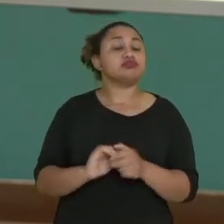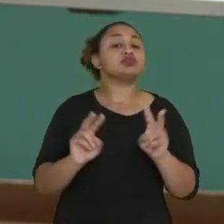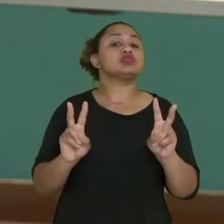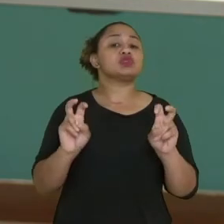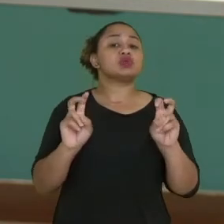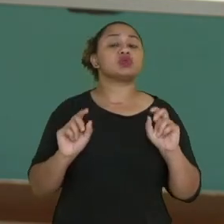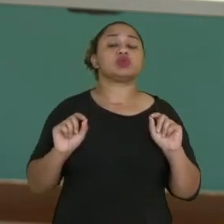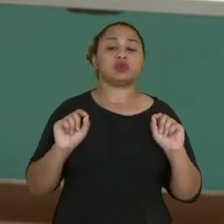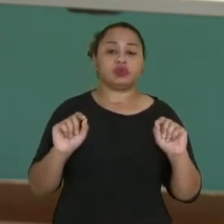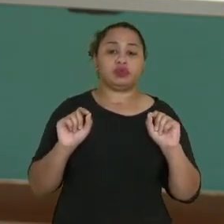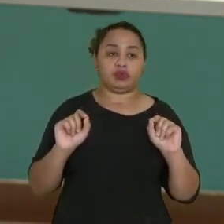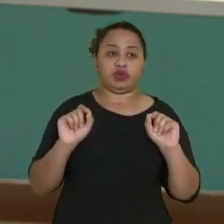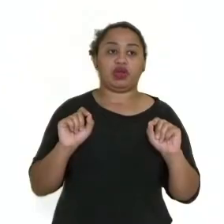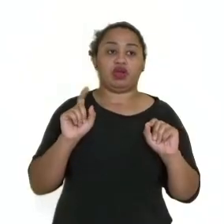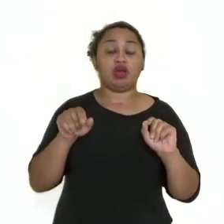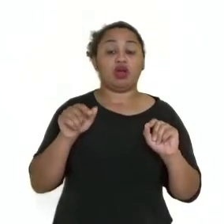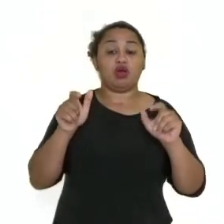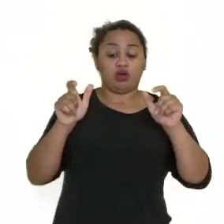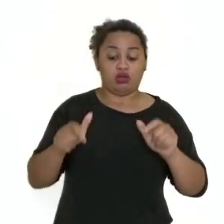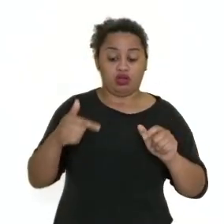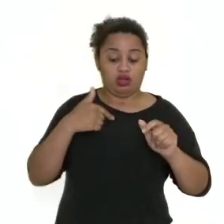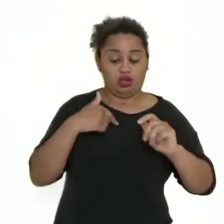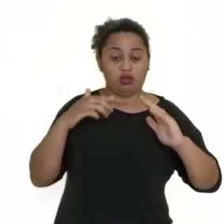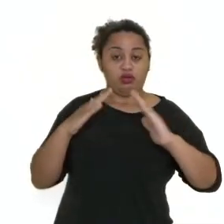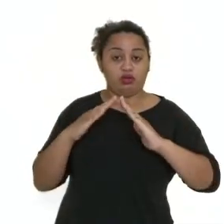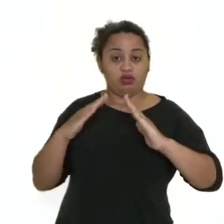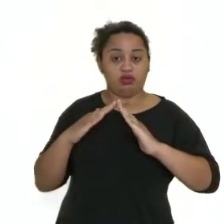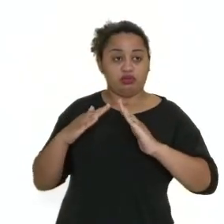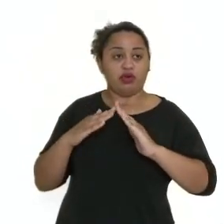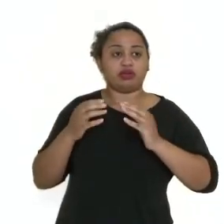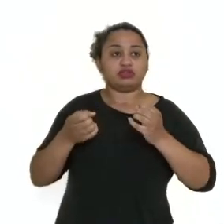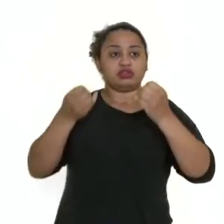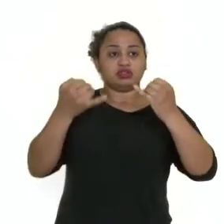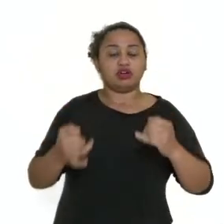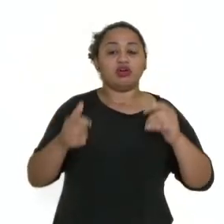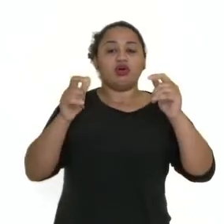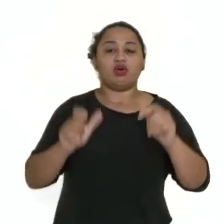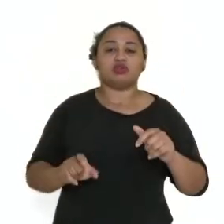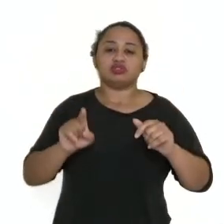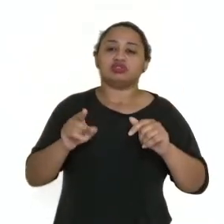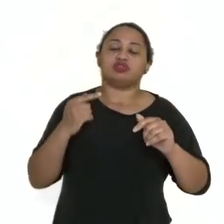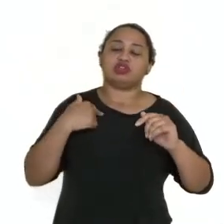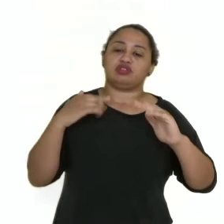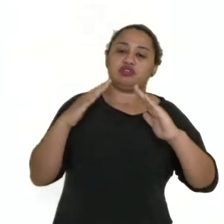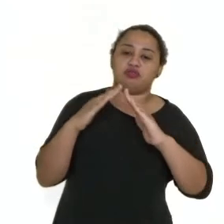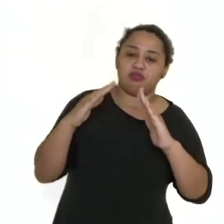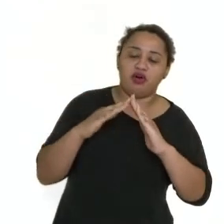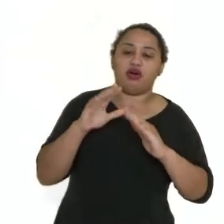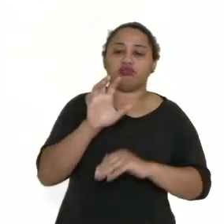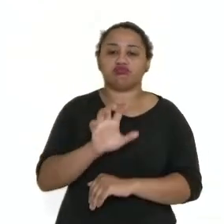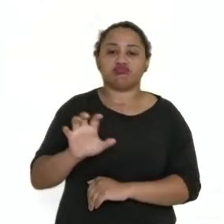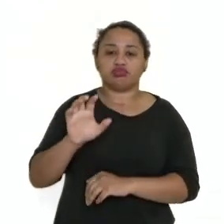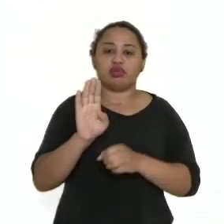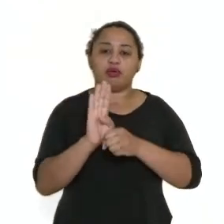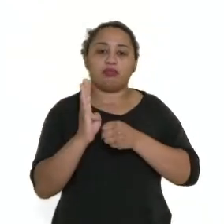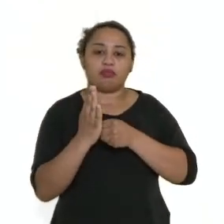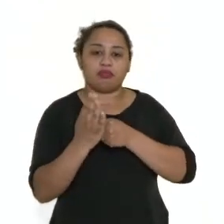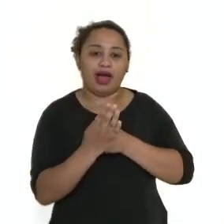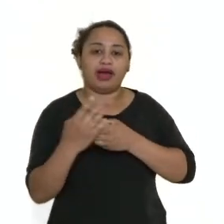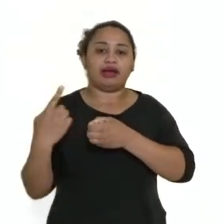produção aqui, acompanhe, é. O lugar onde eu moro, você vai falar sobre a sua região, sua cidade, enfim, seu bairro,